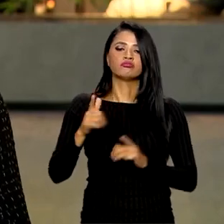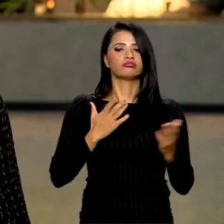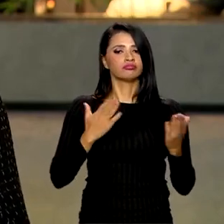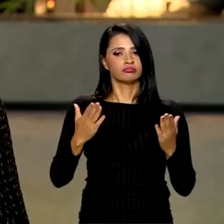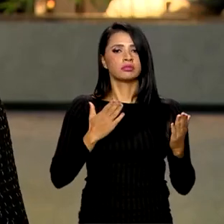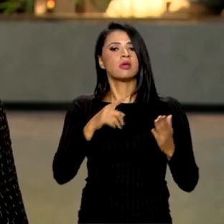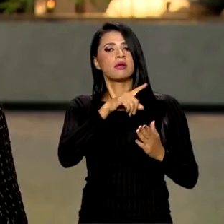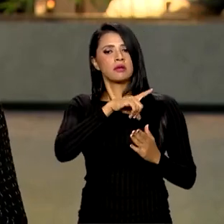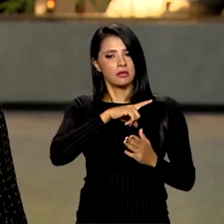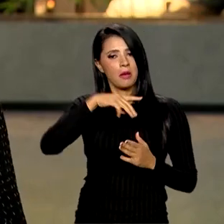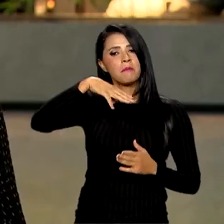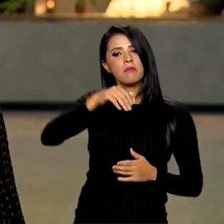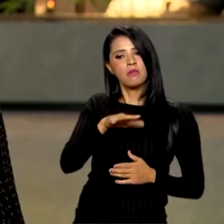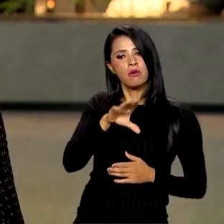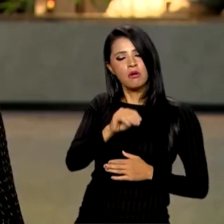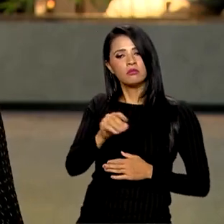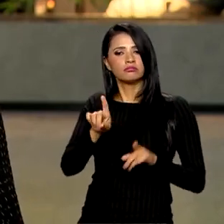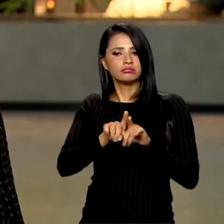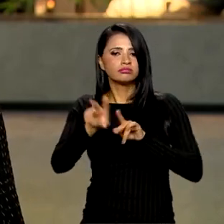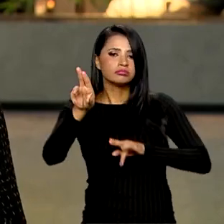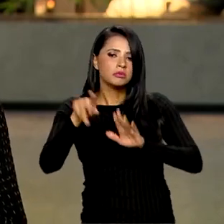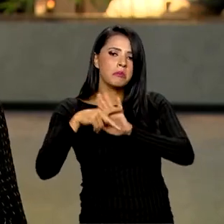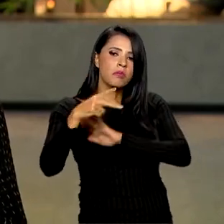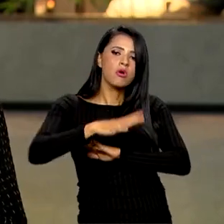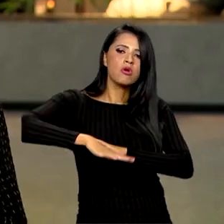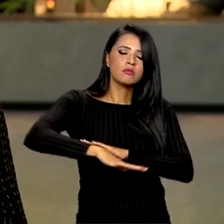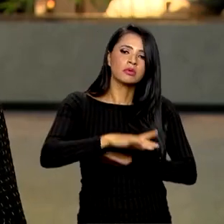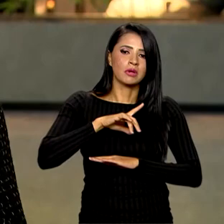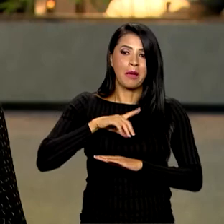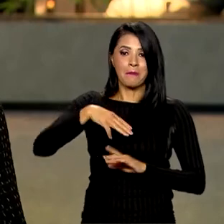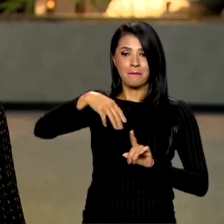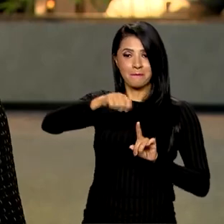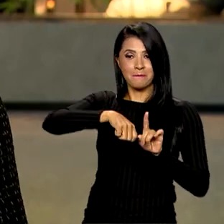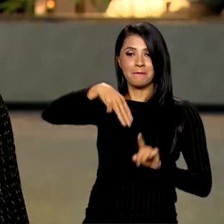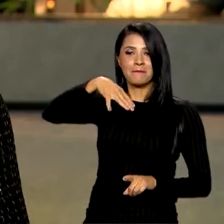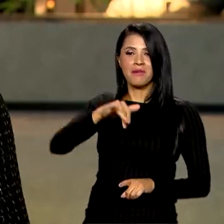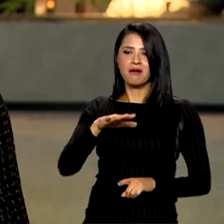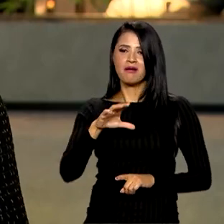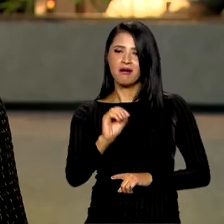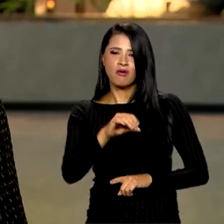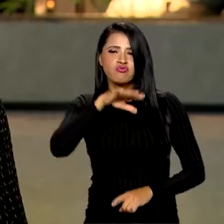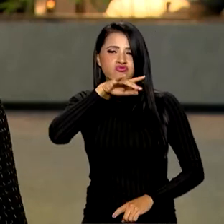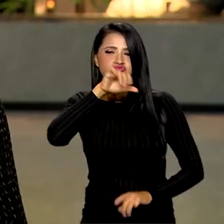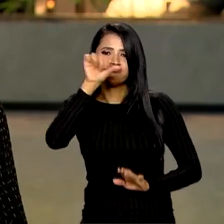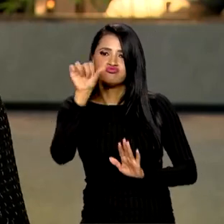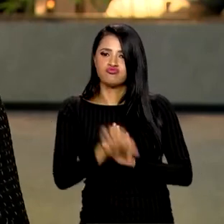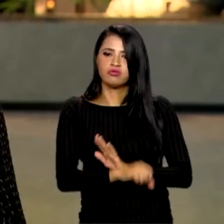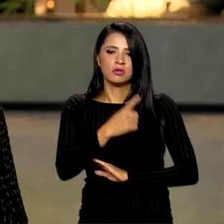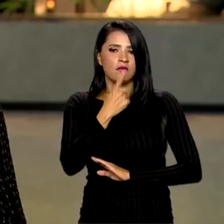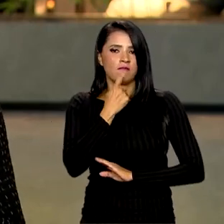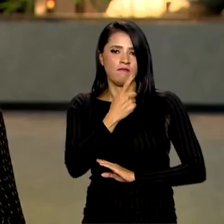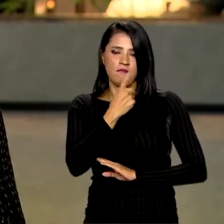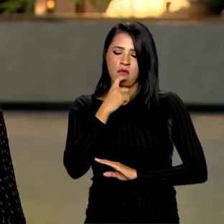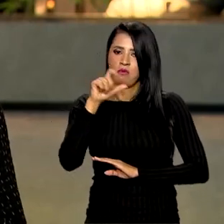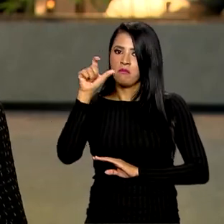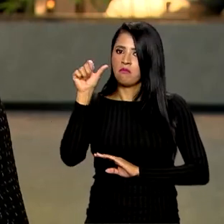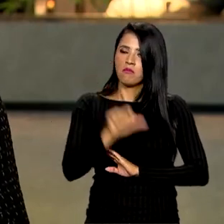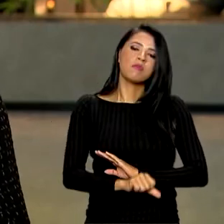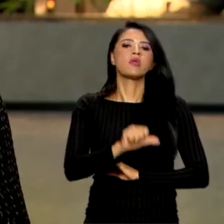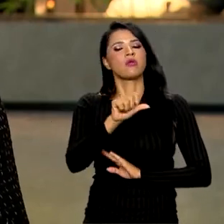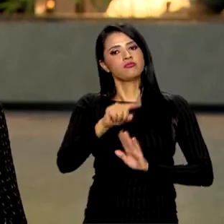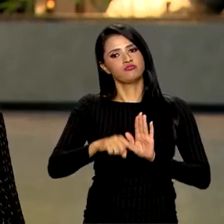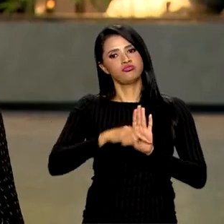crescimento veio aí em linha com as expectativas do mercado. Maio teve um resultado muito ruim, ficou no vermelho um crescimento